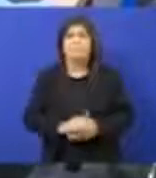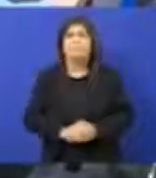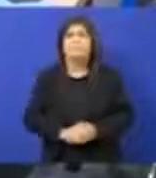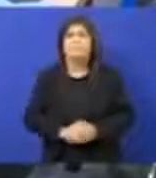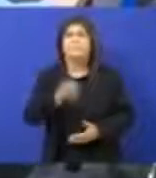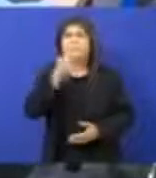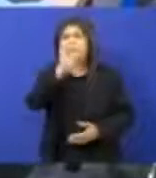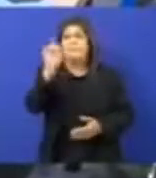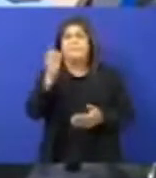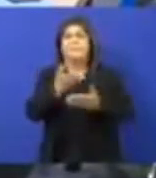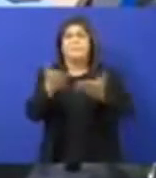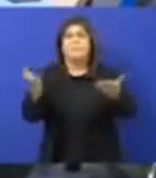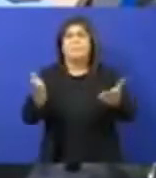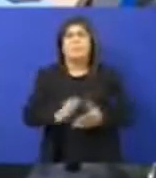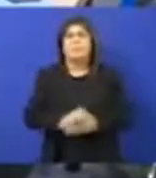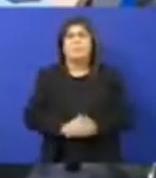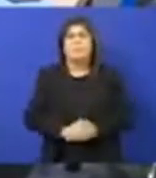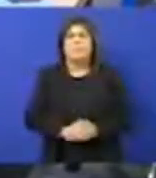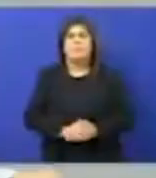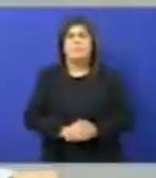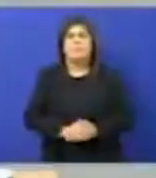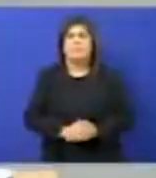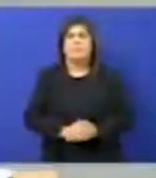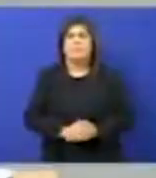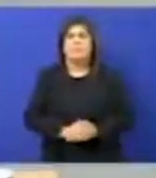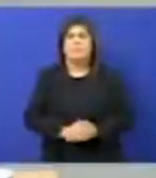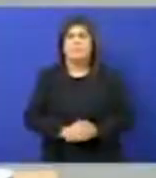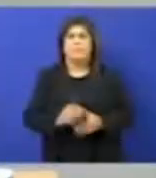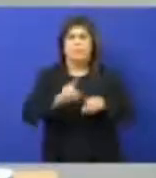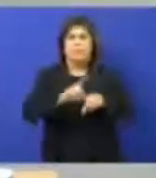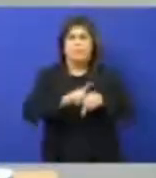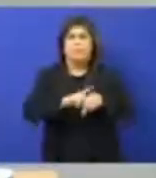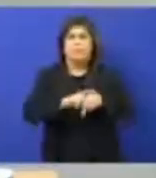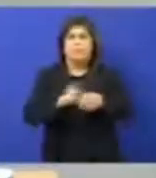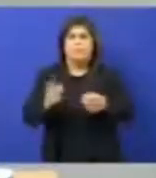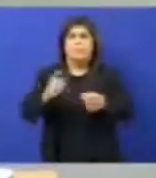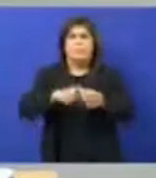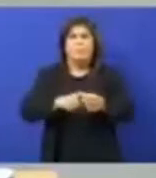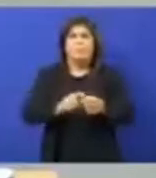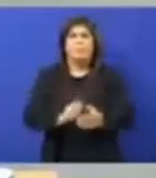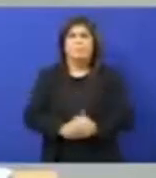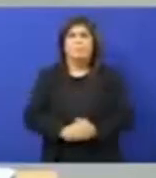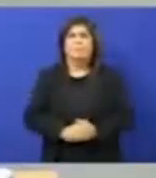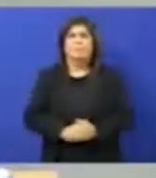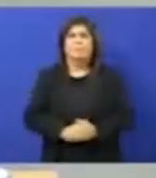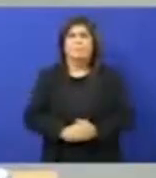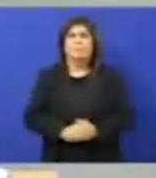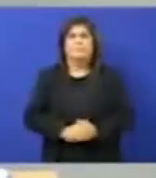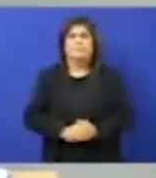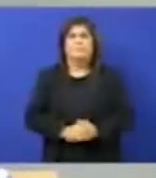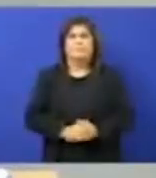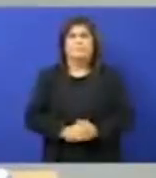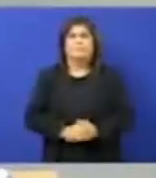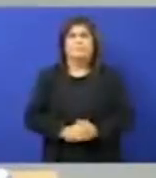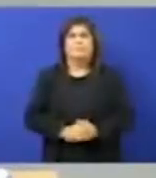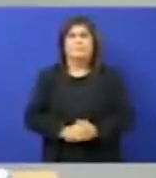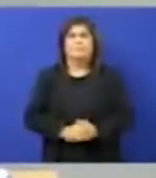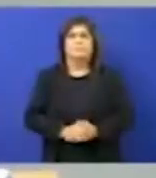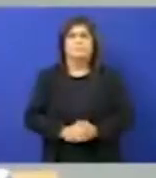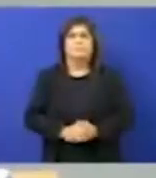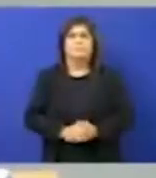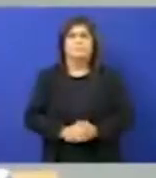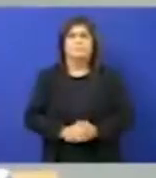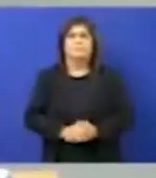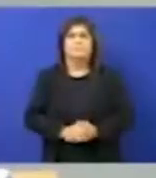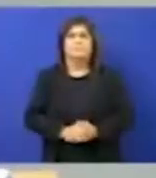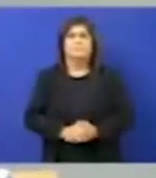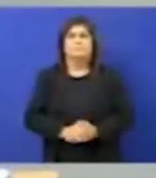Sr. Presidente, só pedia só para restabelecer o tempo, por favor. Vamos restabelecer o tempo. Ok. Bom dia,